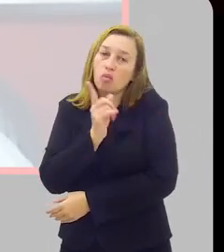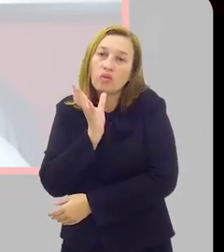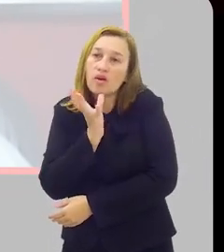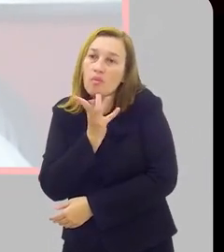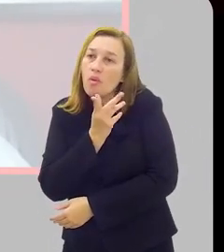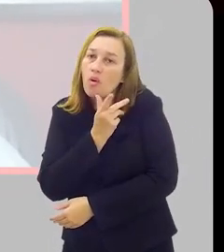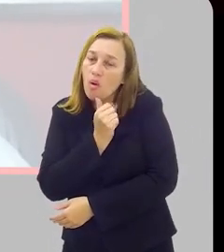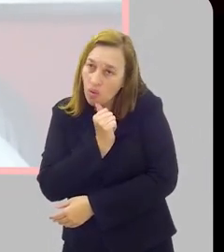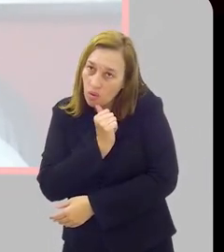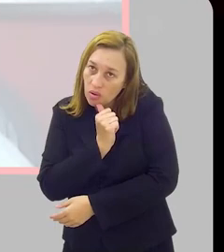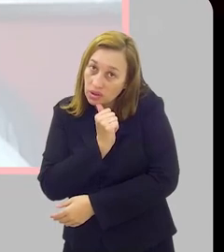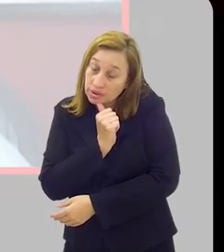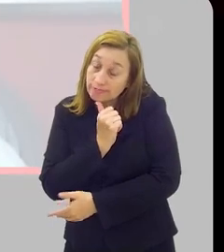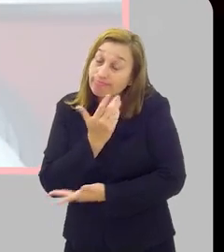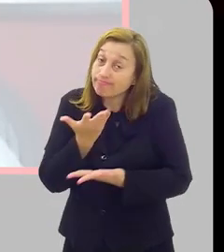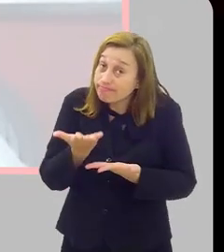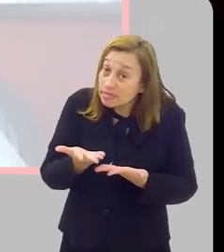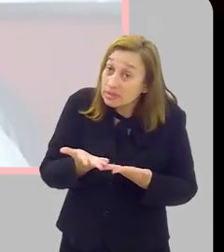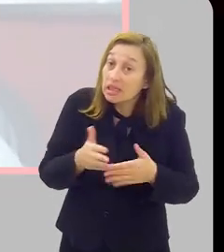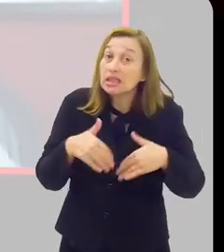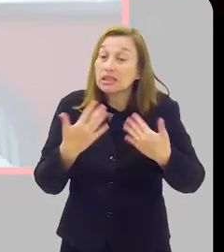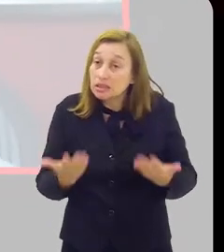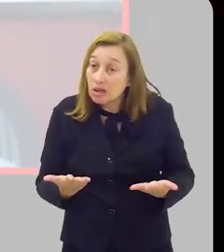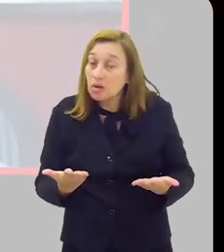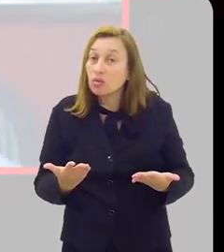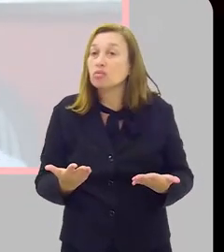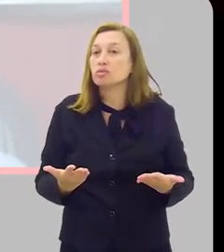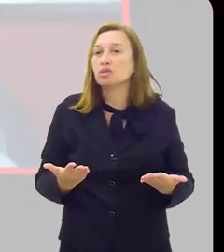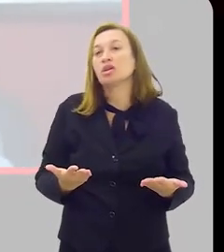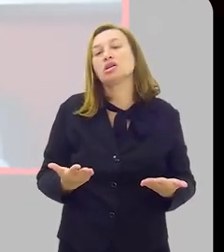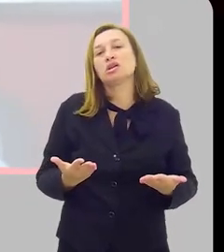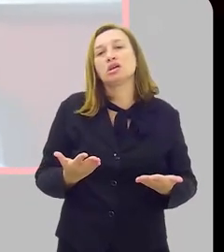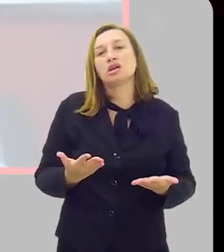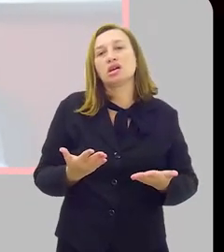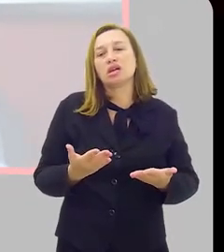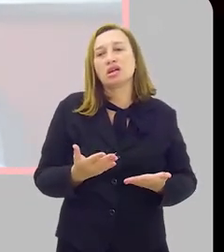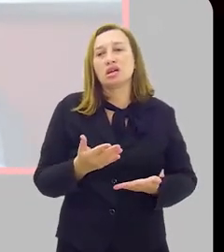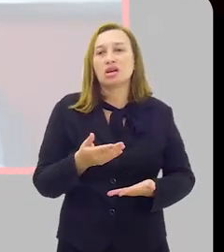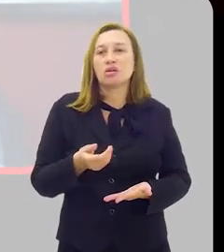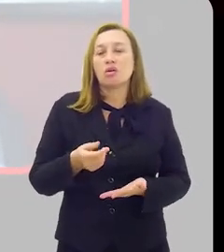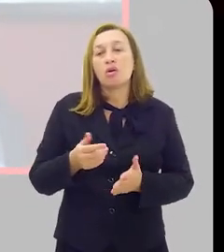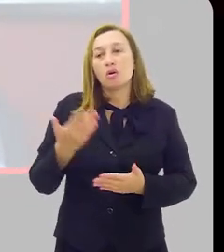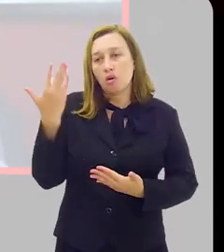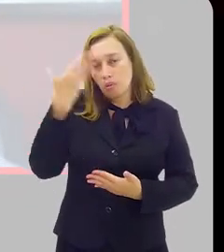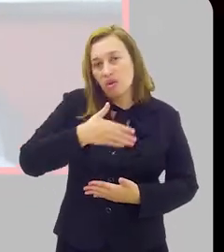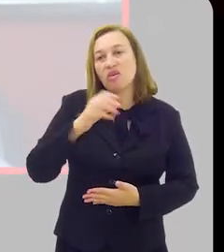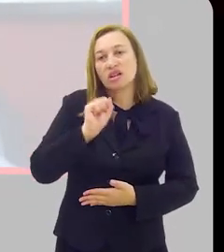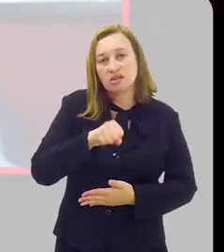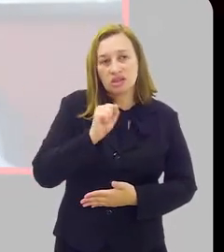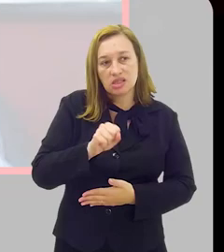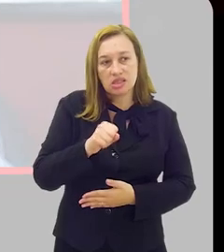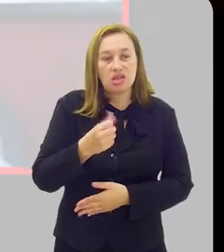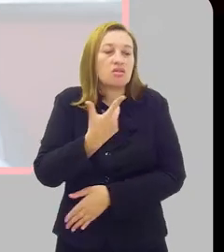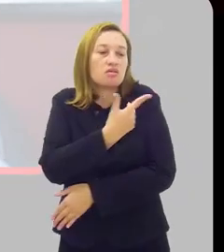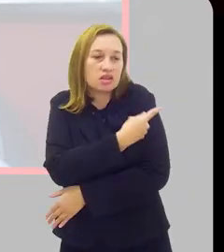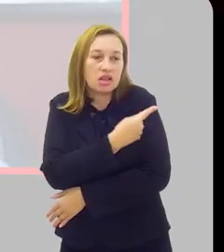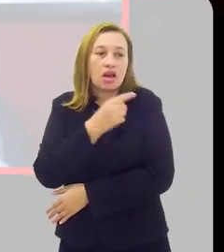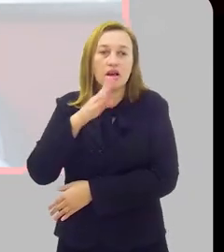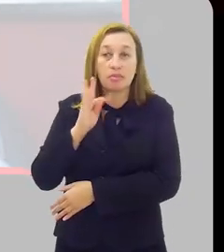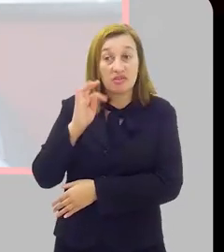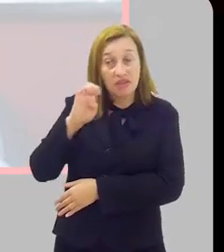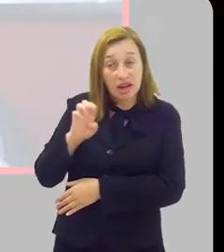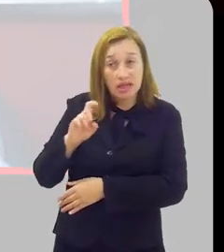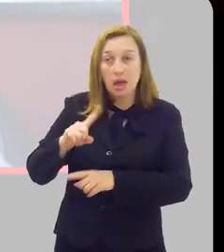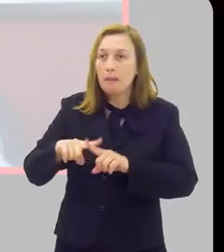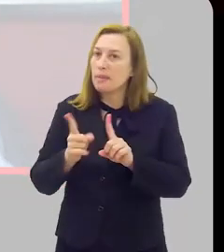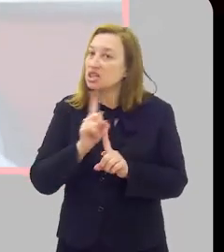é tão duradoura quanto nós gostaríamos que fosse. Então, portanto, estaria justificado, sim, fazer uma dose de reforço da